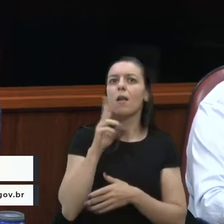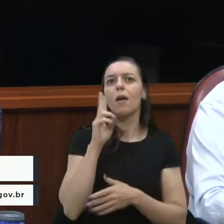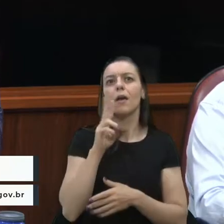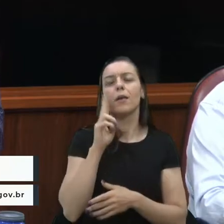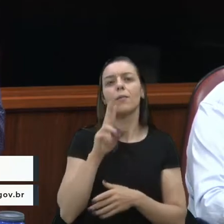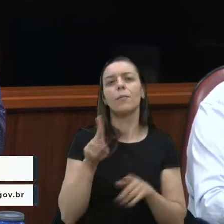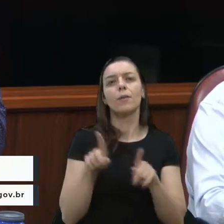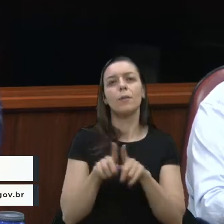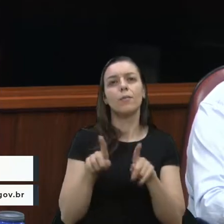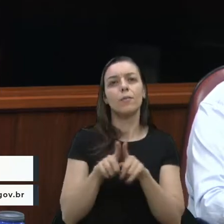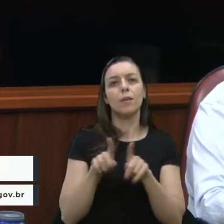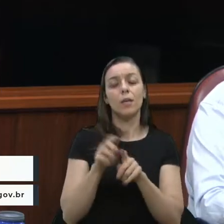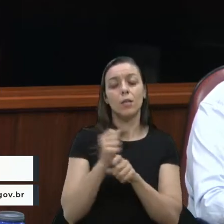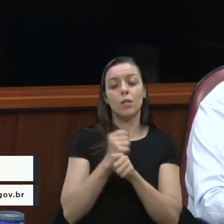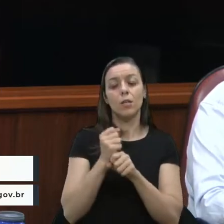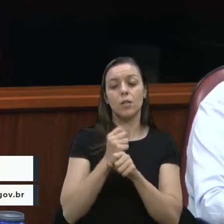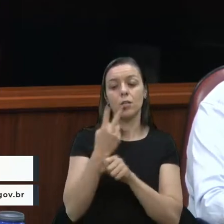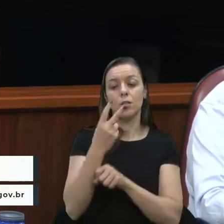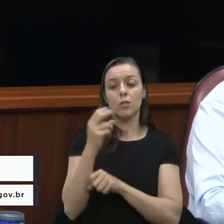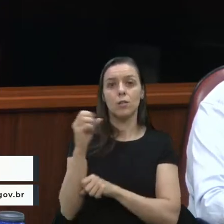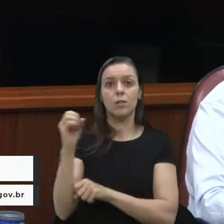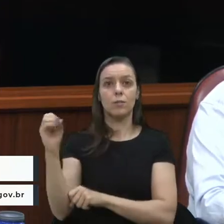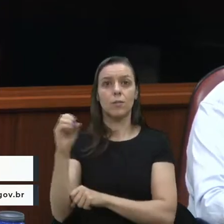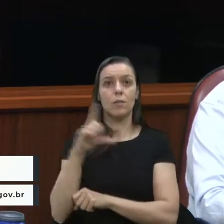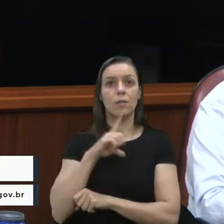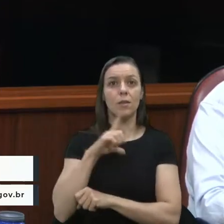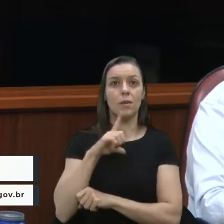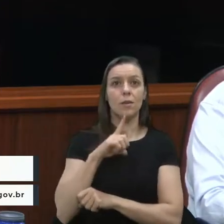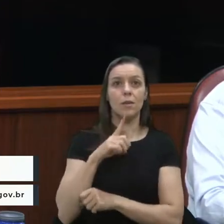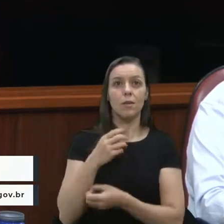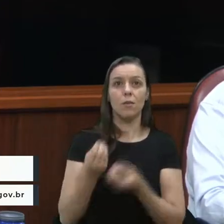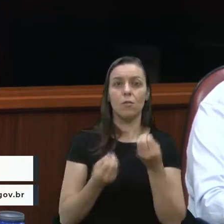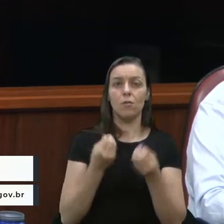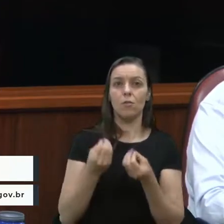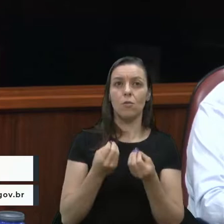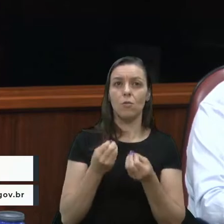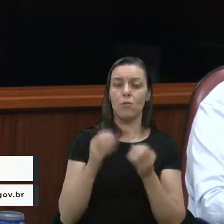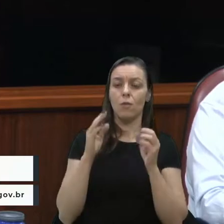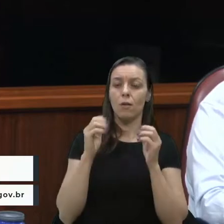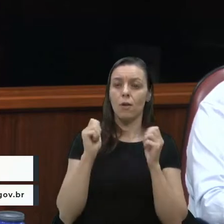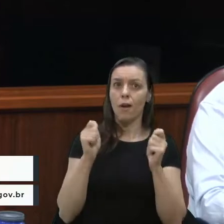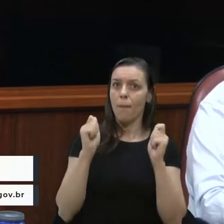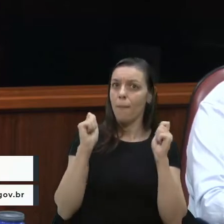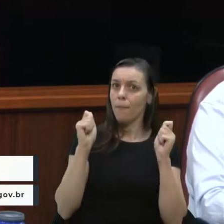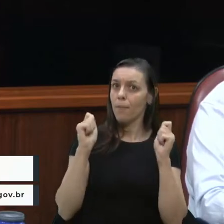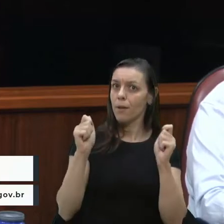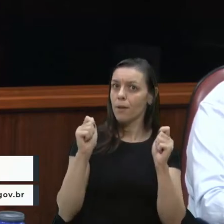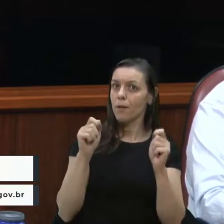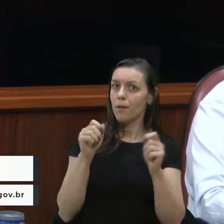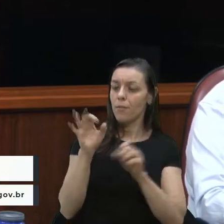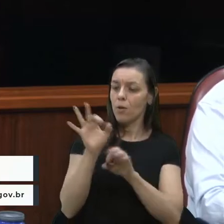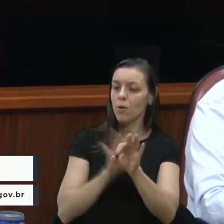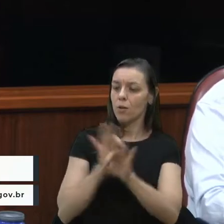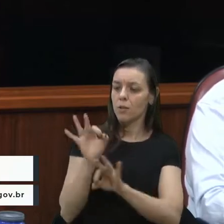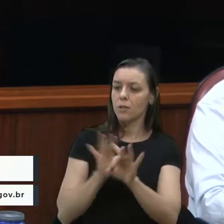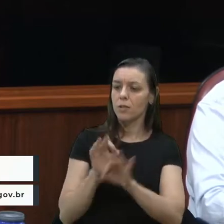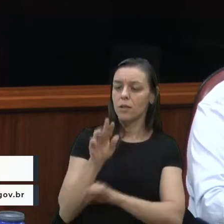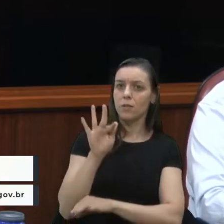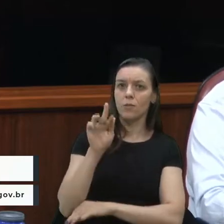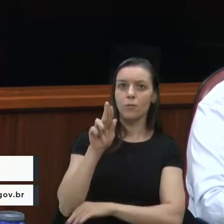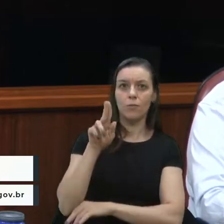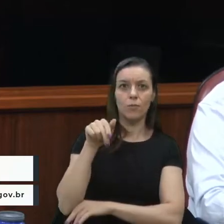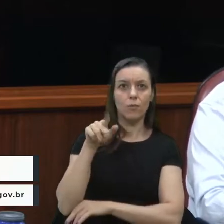no início dos anos 2000, de estar em campanha para regularização do FUNCAP.